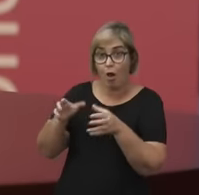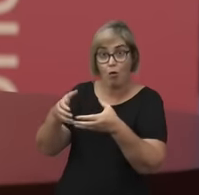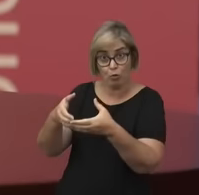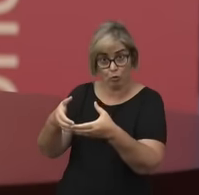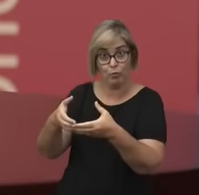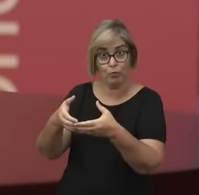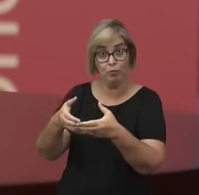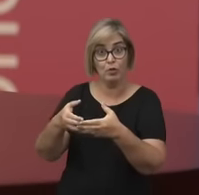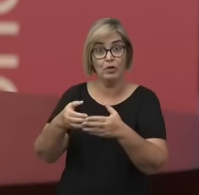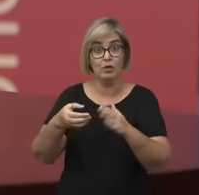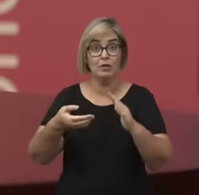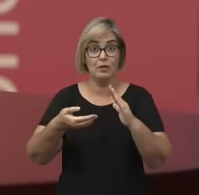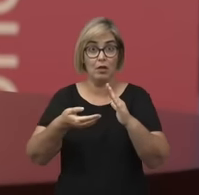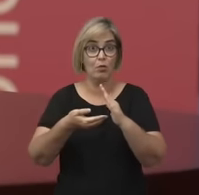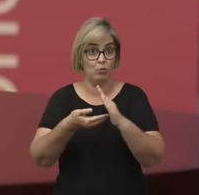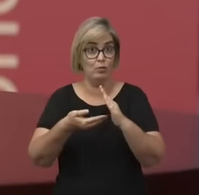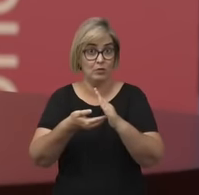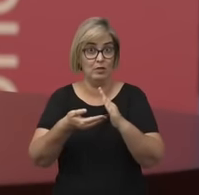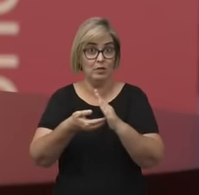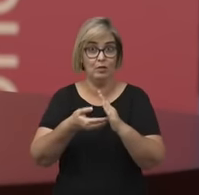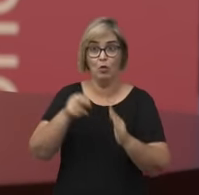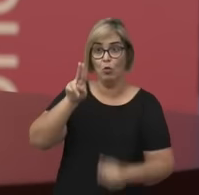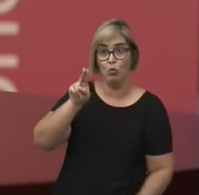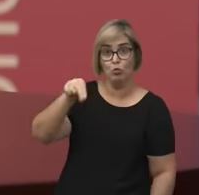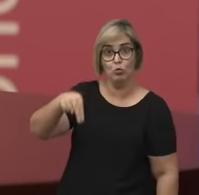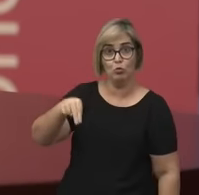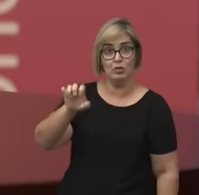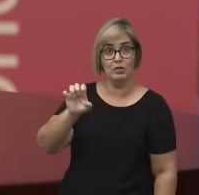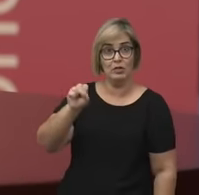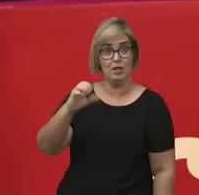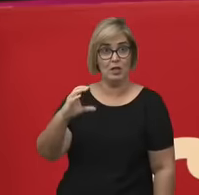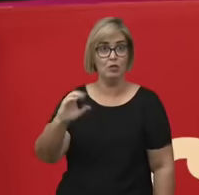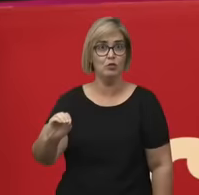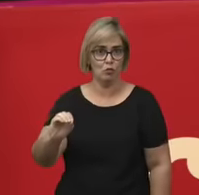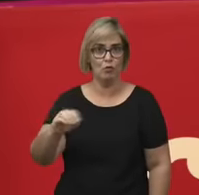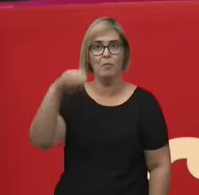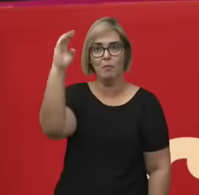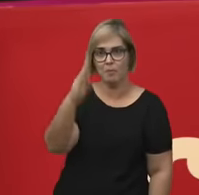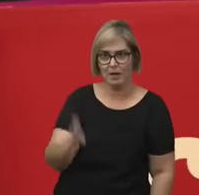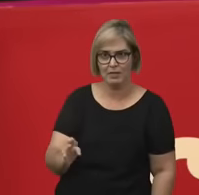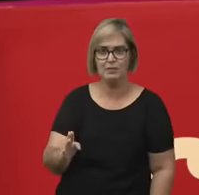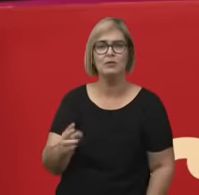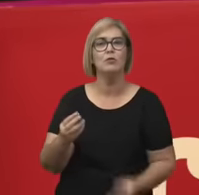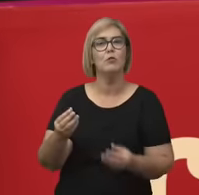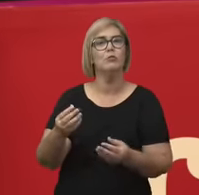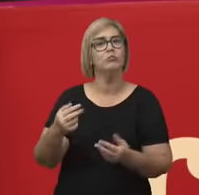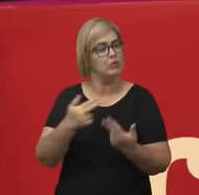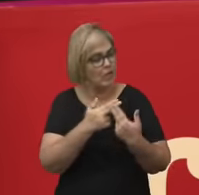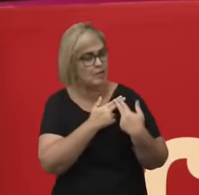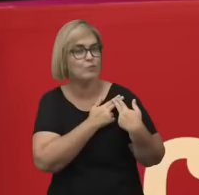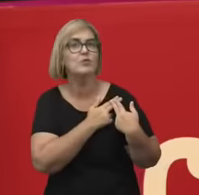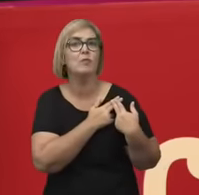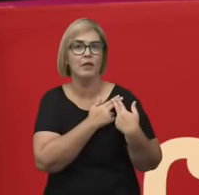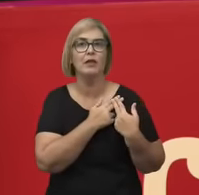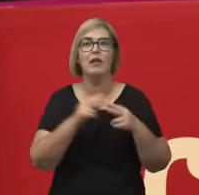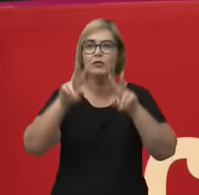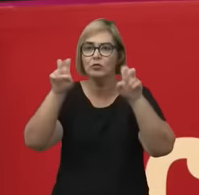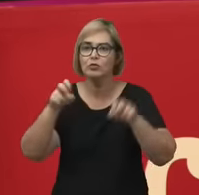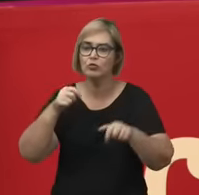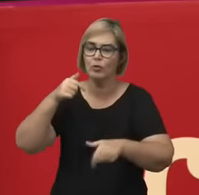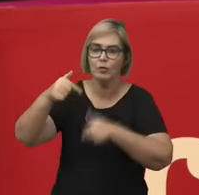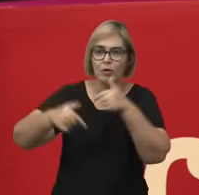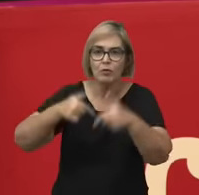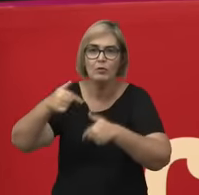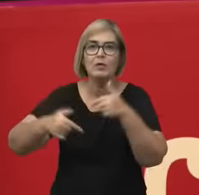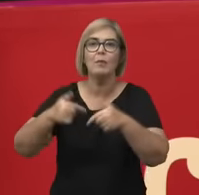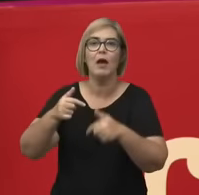Brasil por ter confiado no meu trabalho e ter me dado essa oportunidade de criar e coordenar na UFRJ a Cátedra Unesco para a História das